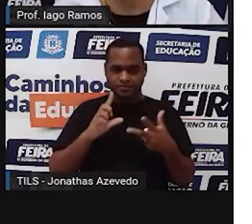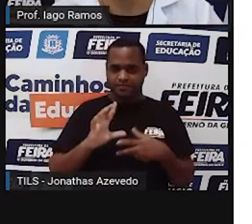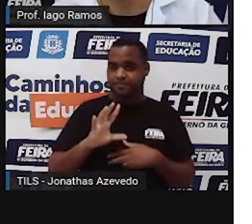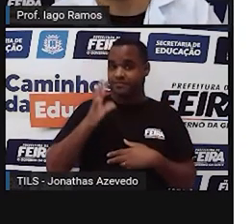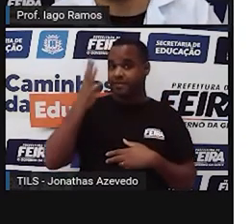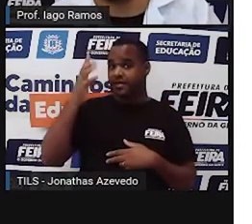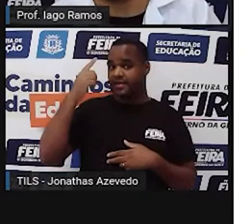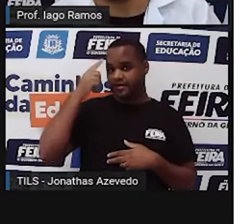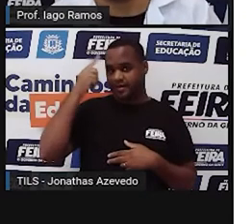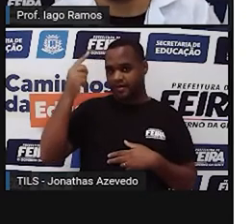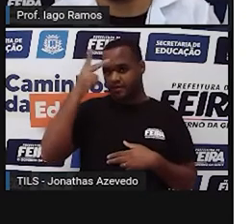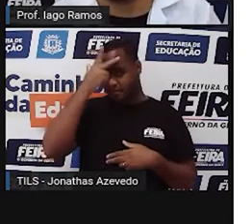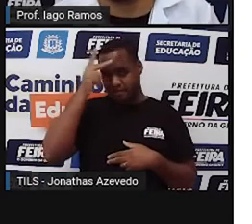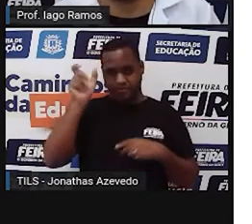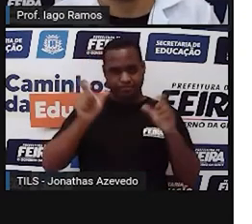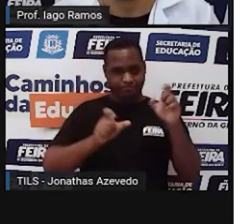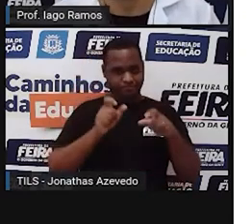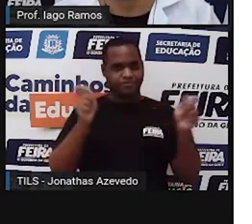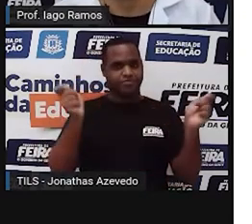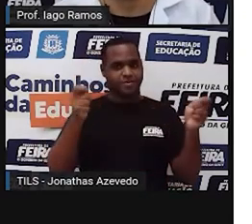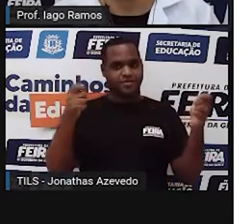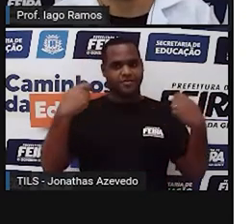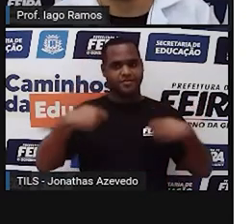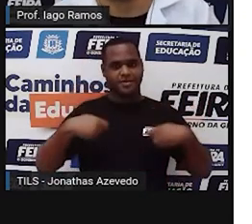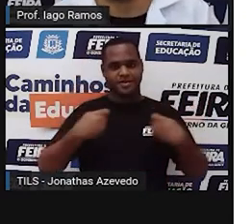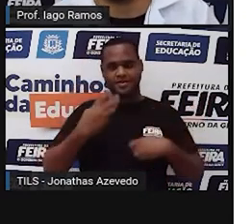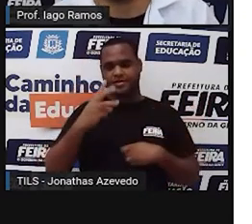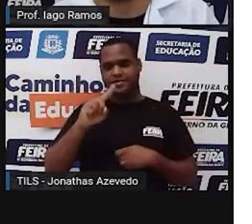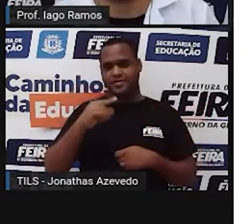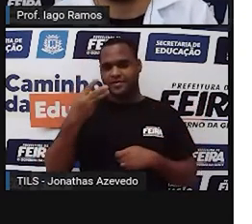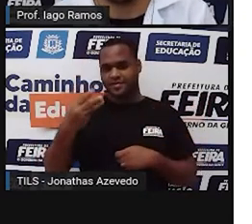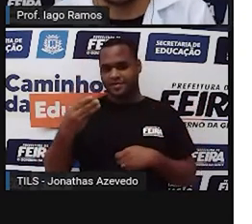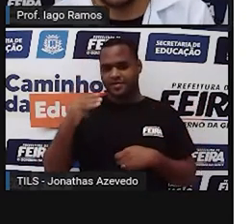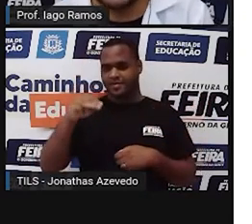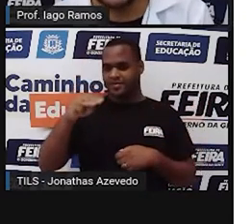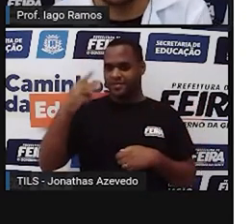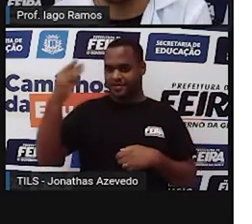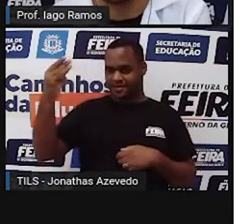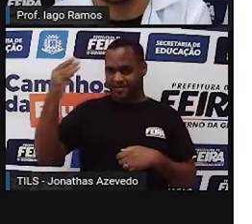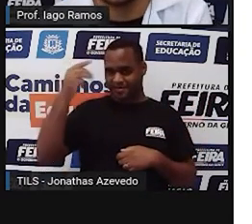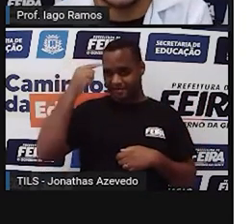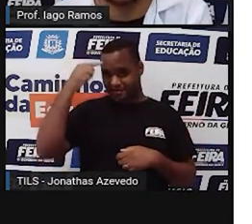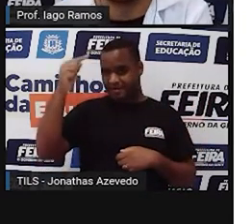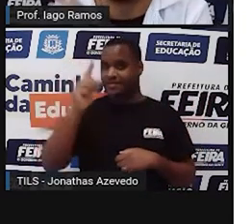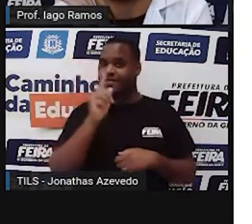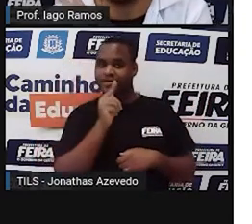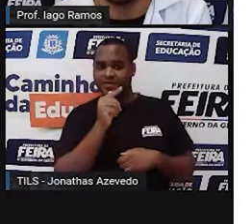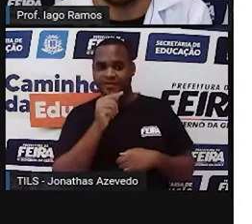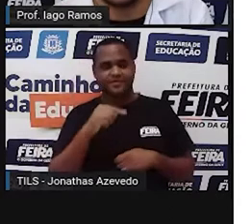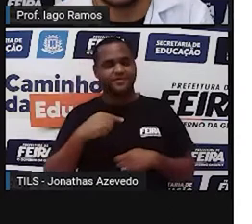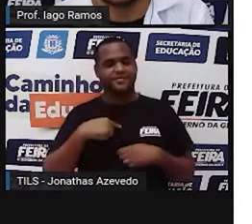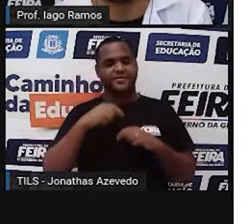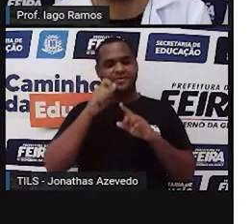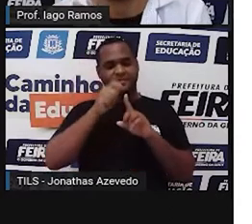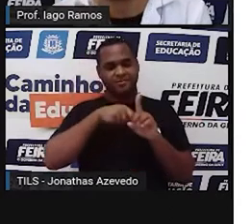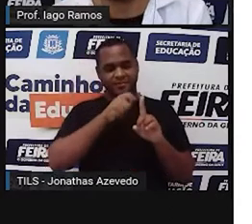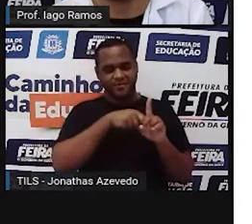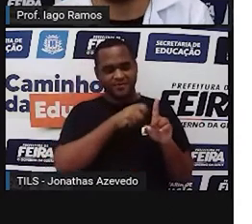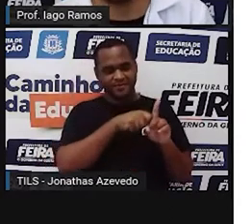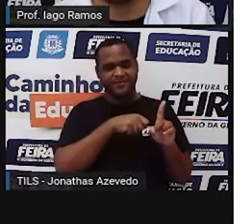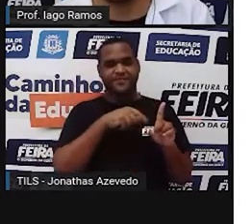que cada pessoa necessita de 3,3 metros cúbicos de água por mês